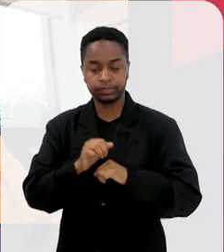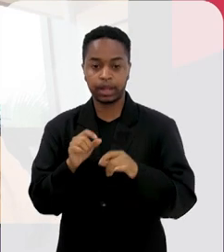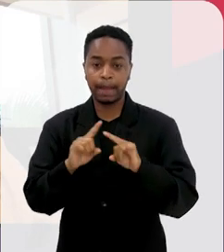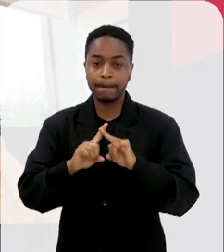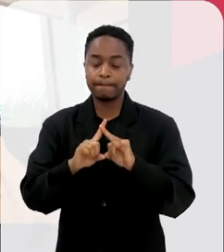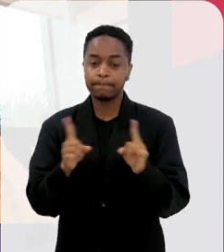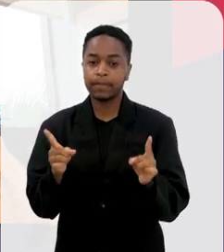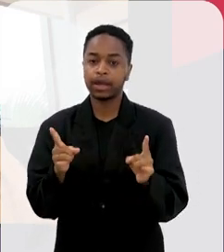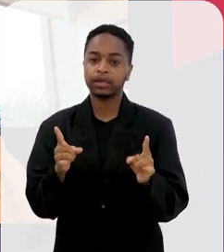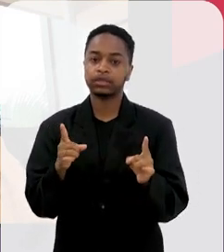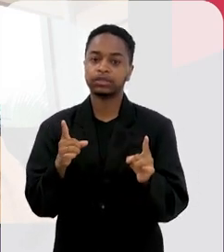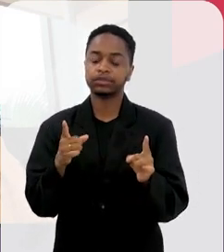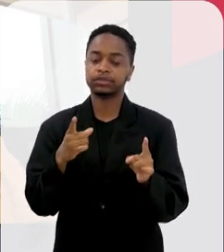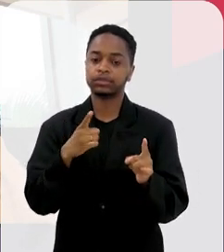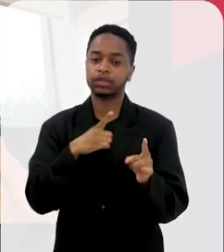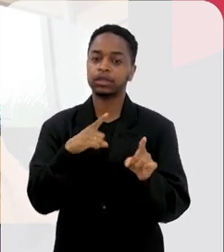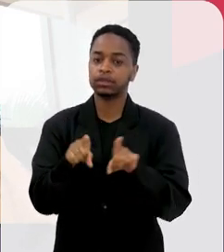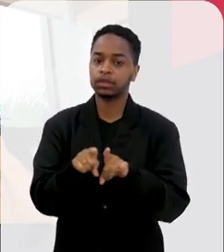de, de,